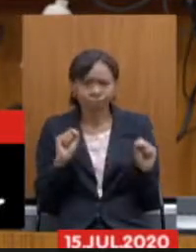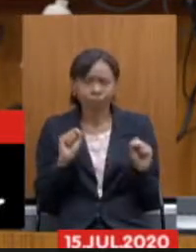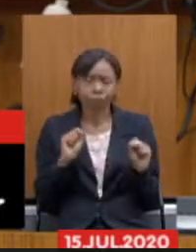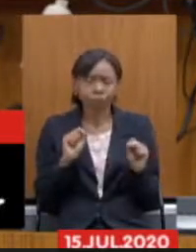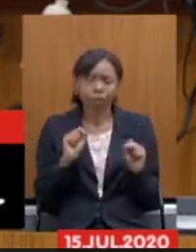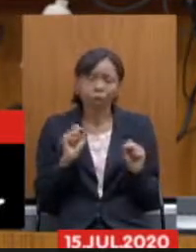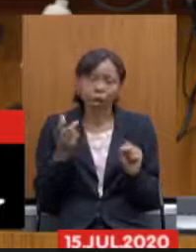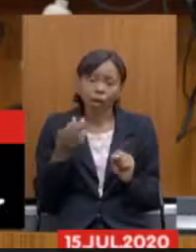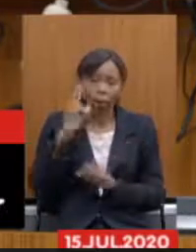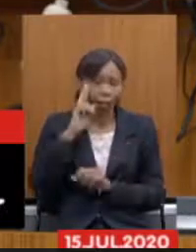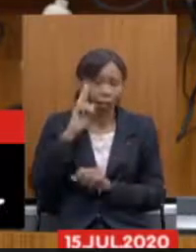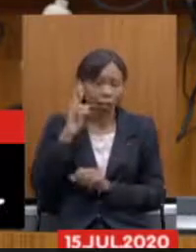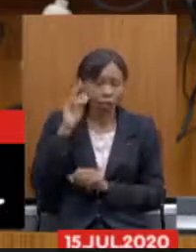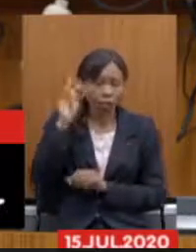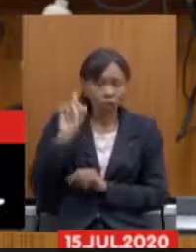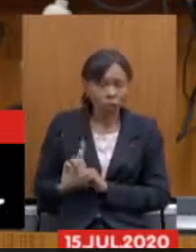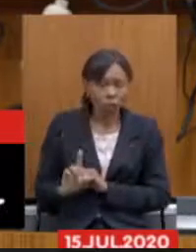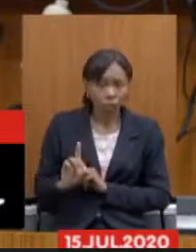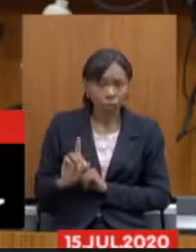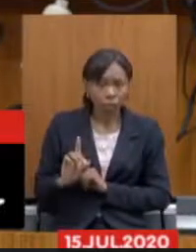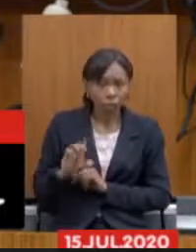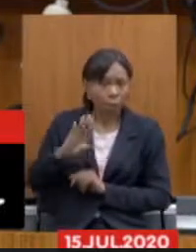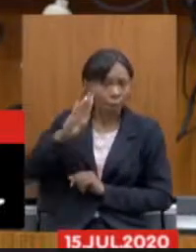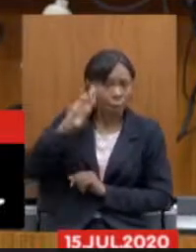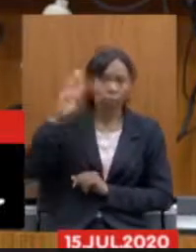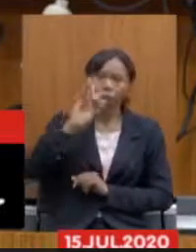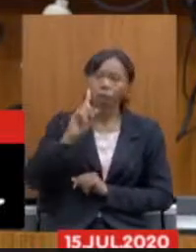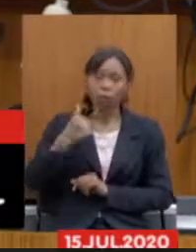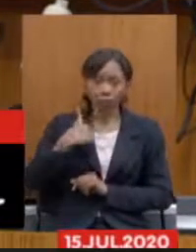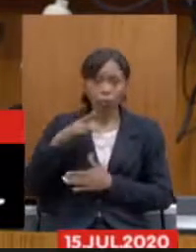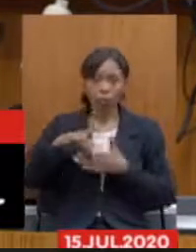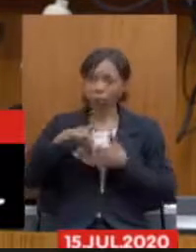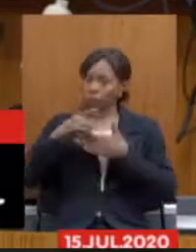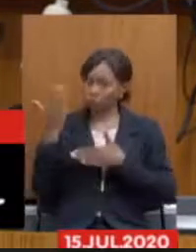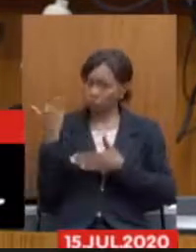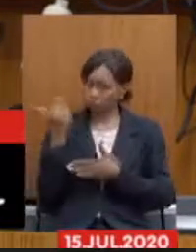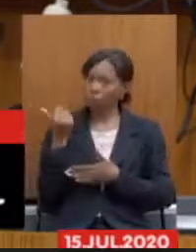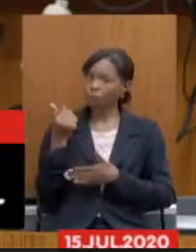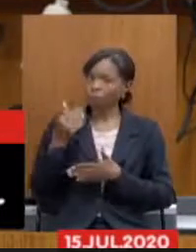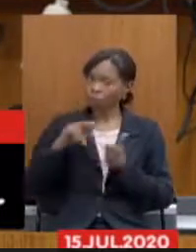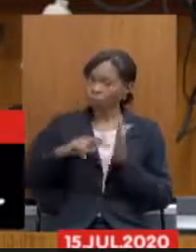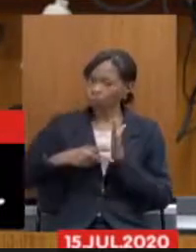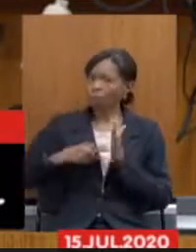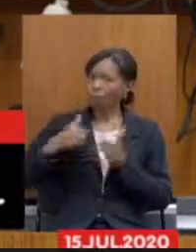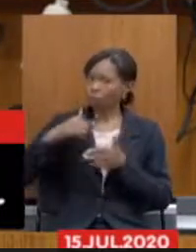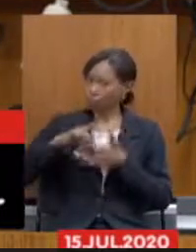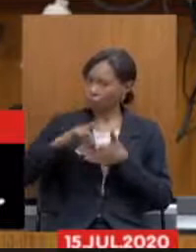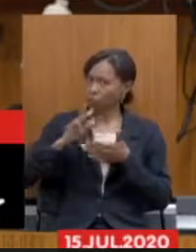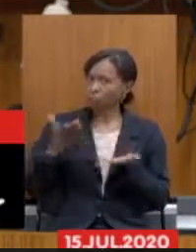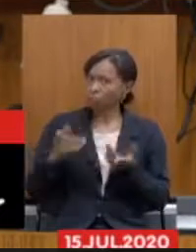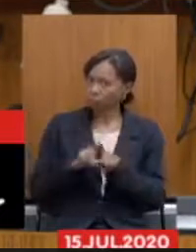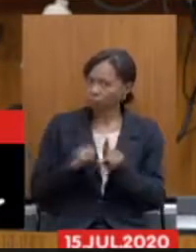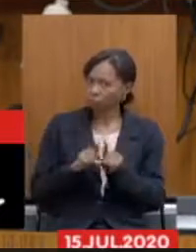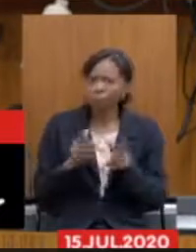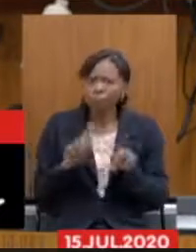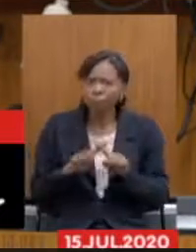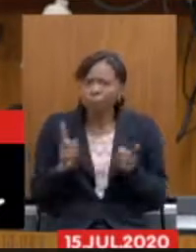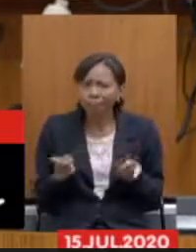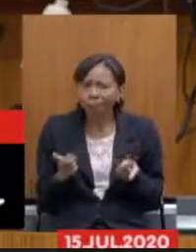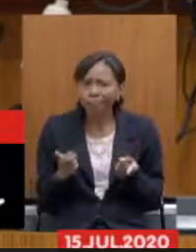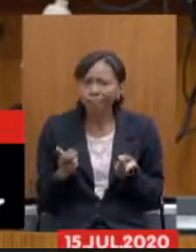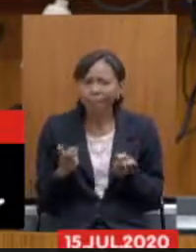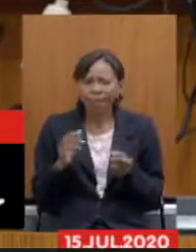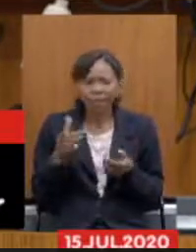direção ela não é absoluta eu já fui dirigente sindical as direções não são absolutas elas também não tem cheque em branco